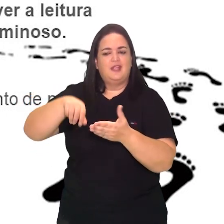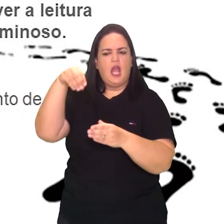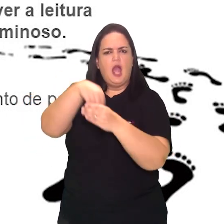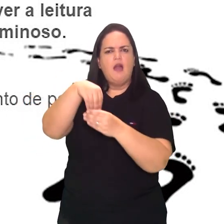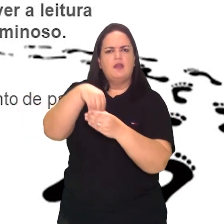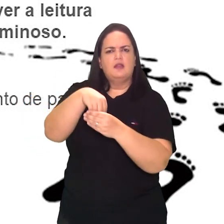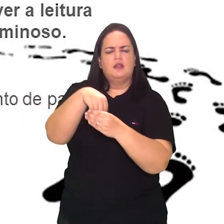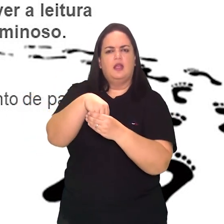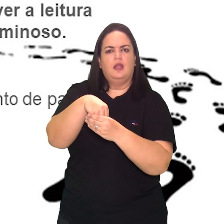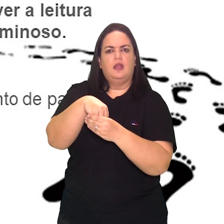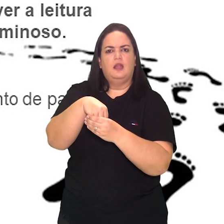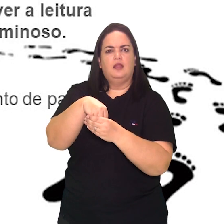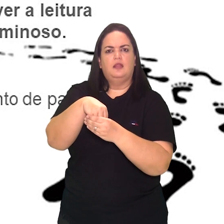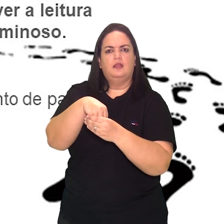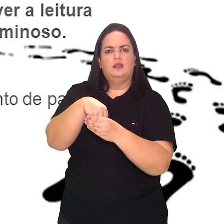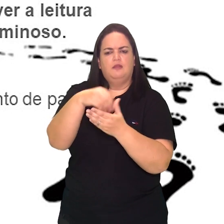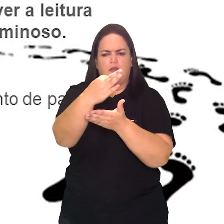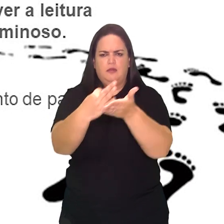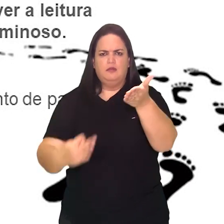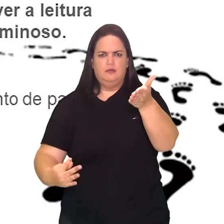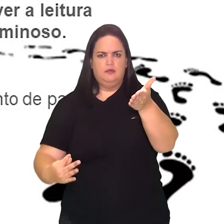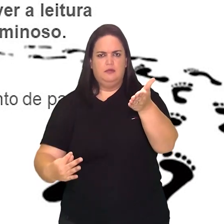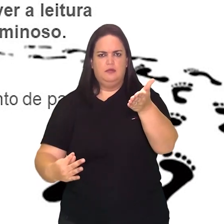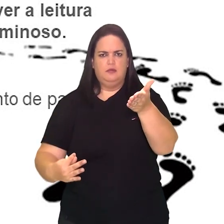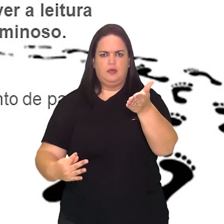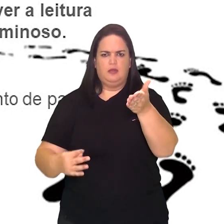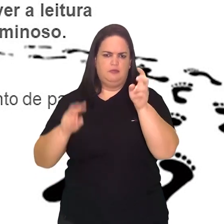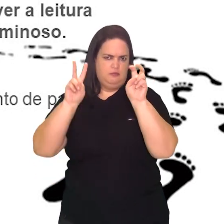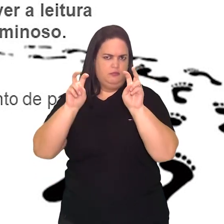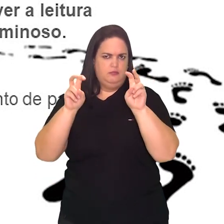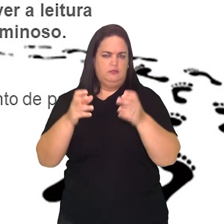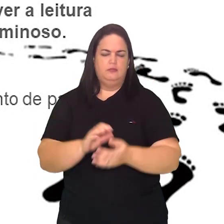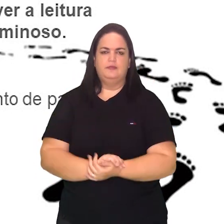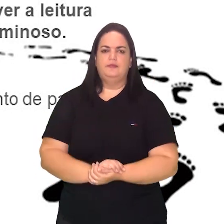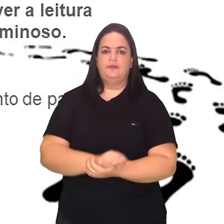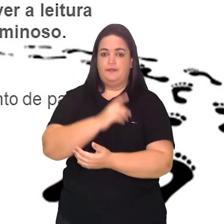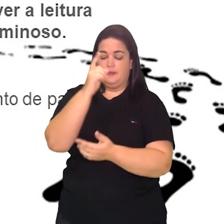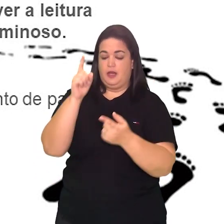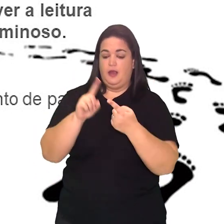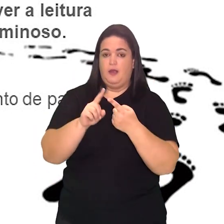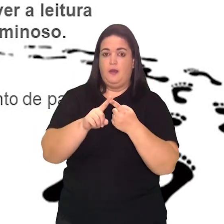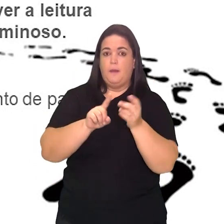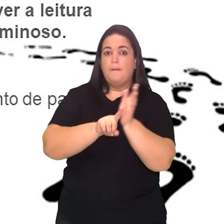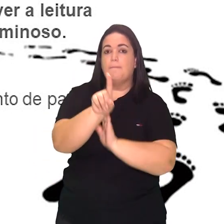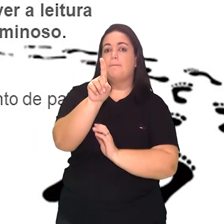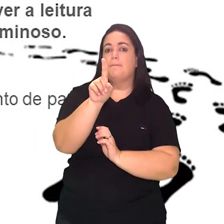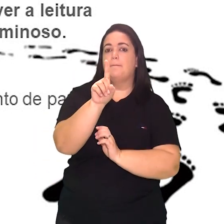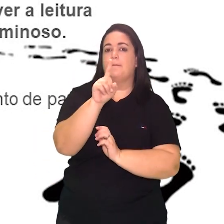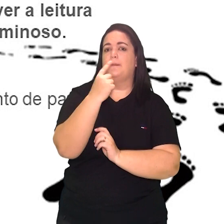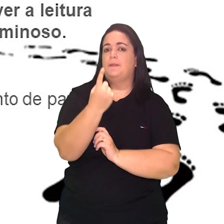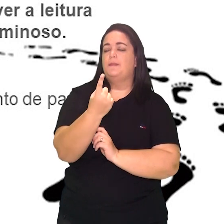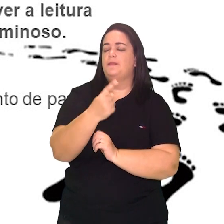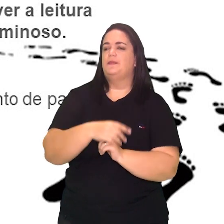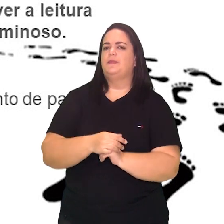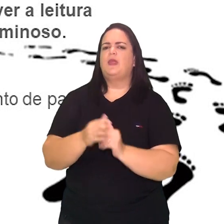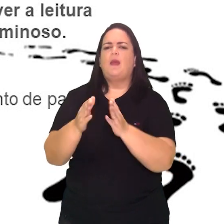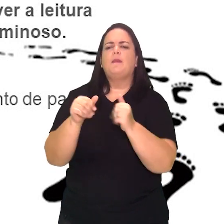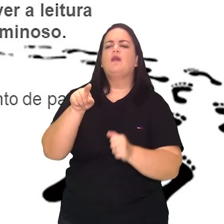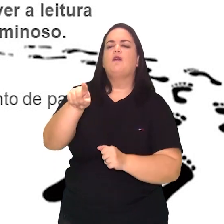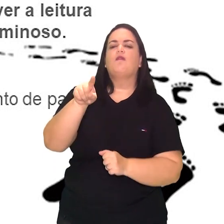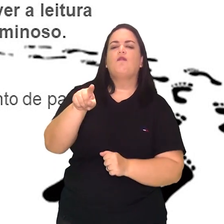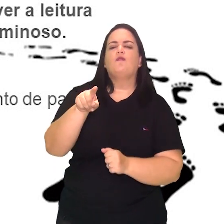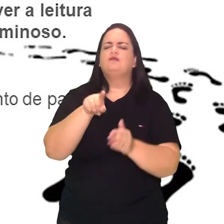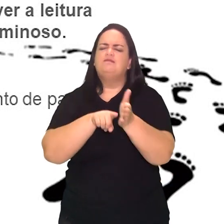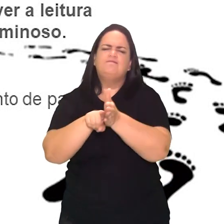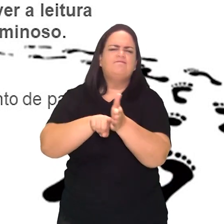desse recorte temático. A primeira pergunta pedia que vocês investigassem quem foi